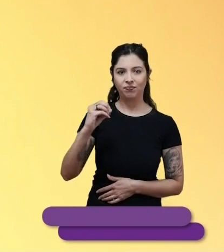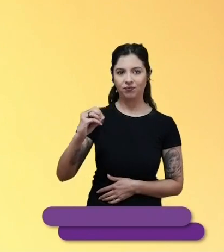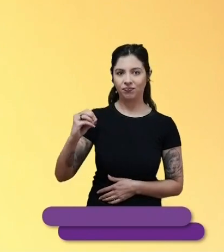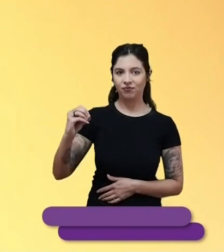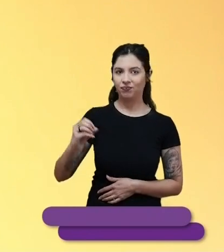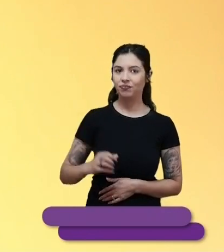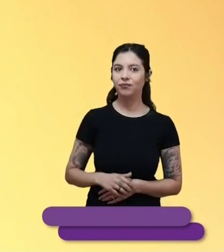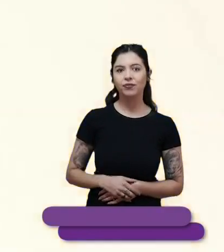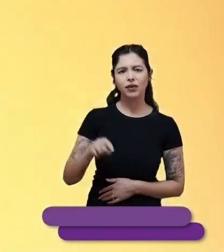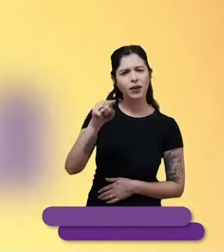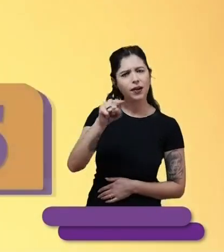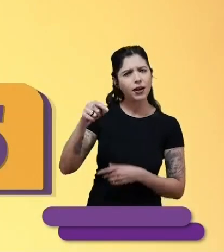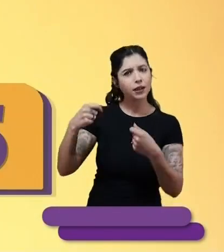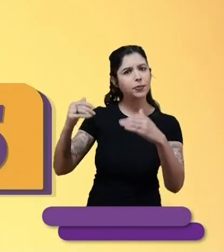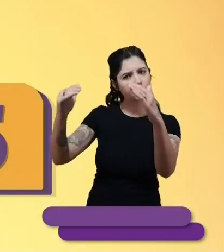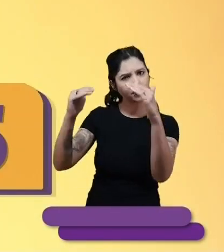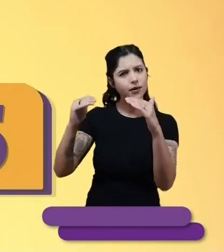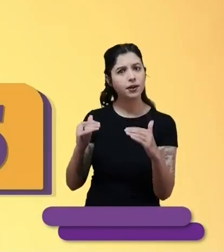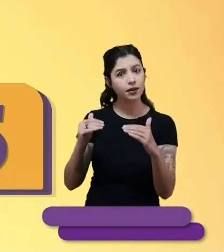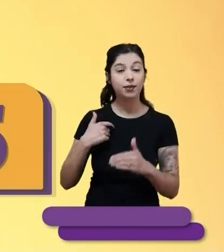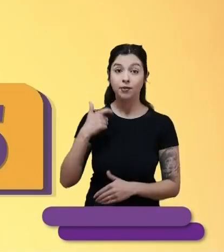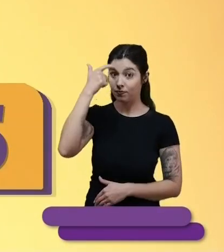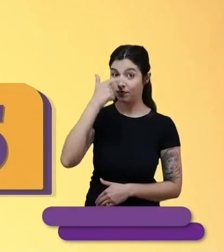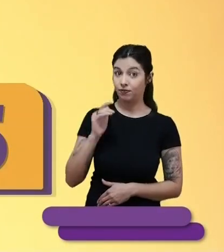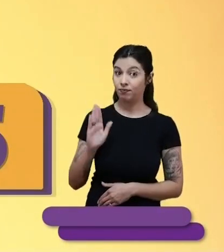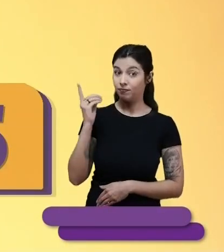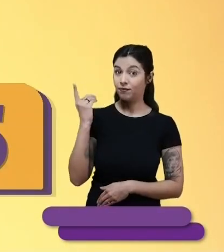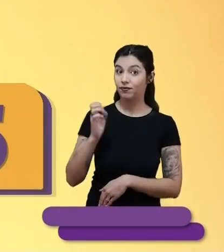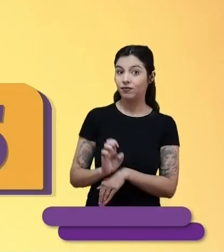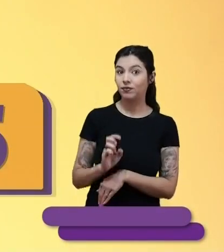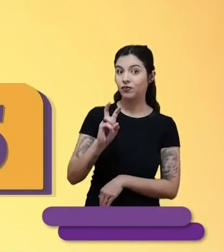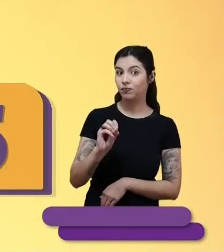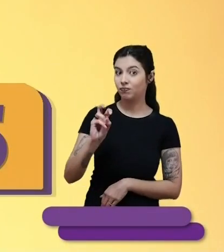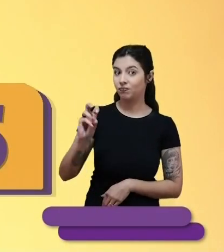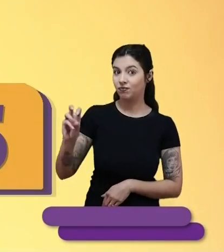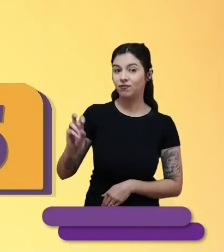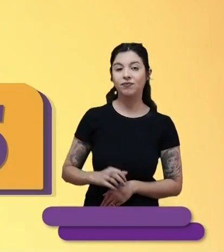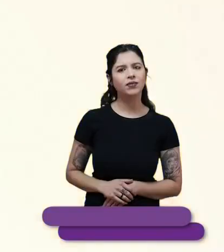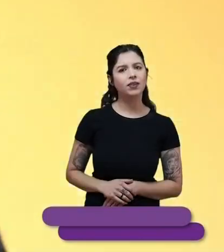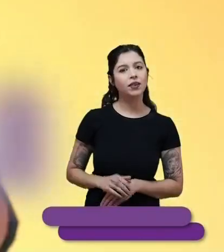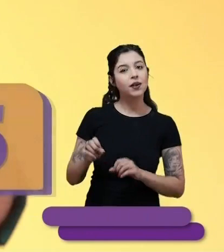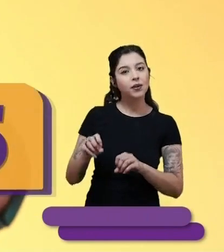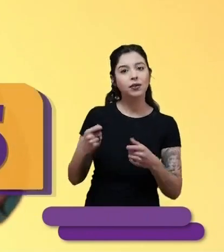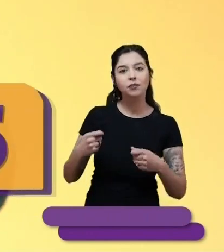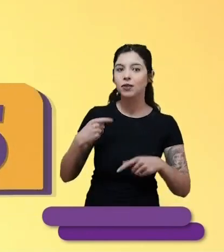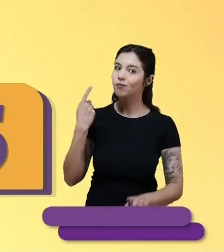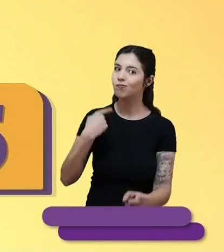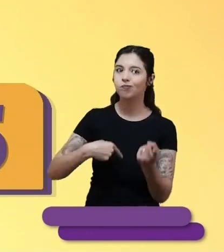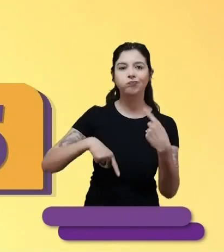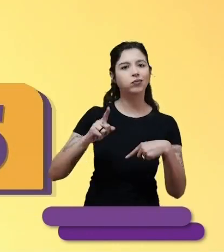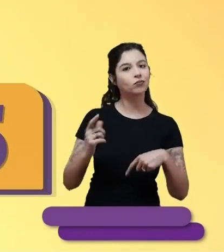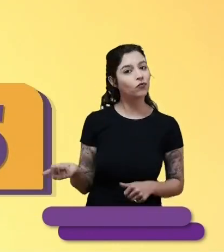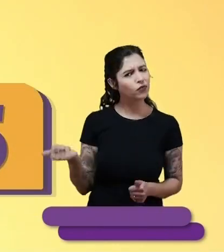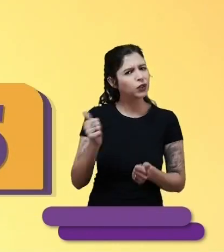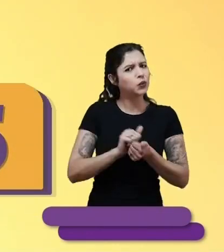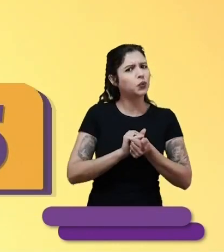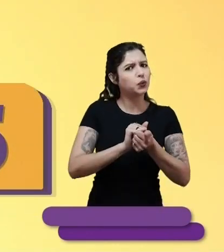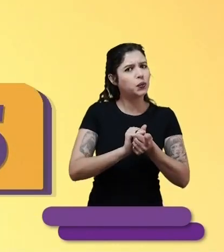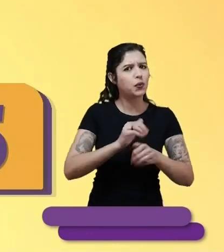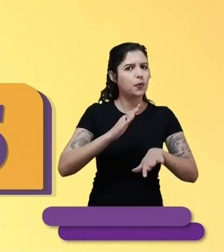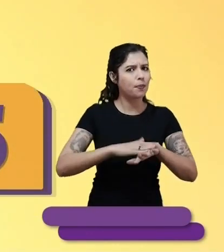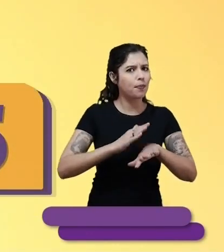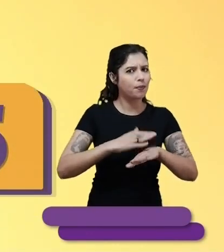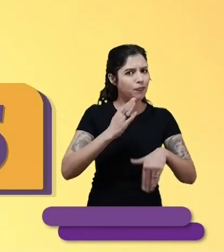50000. Eles têm que nos respeitar. Sou Karen Santos, deputado estadual, 5555. A educação precisa de uma revolução.